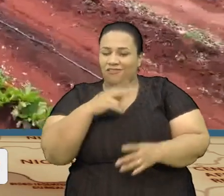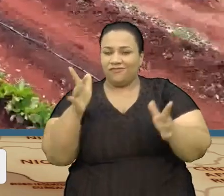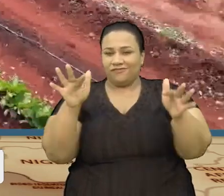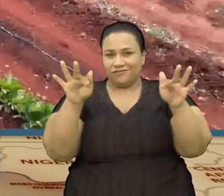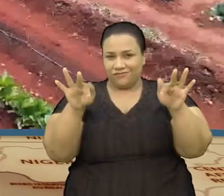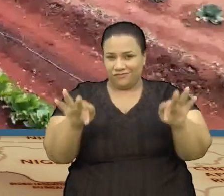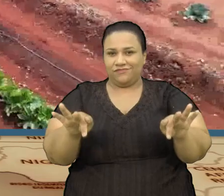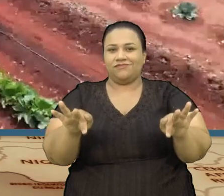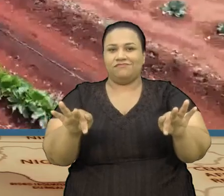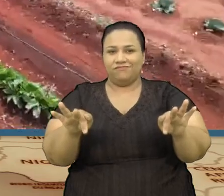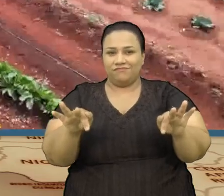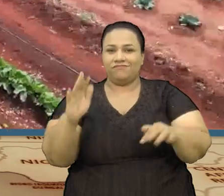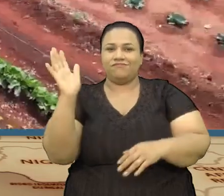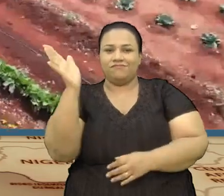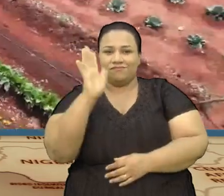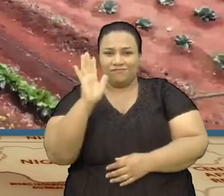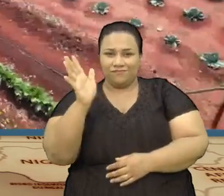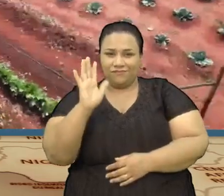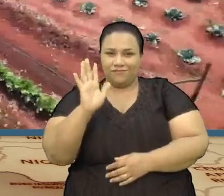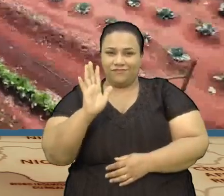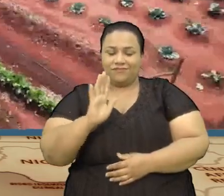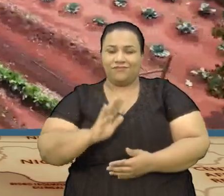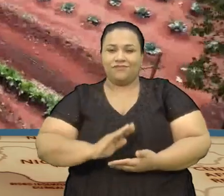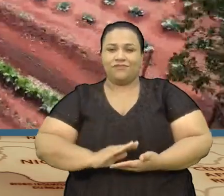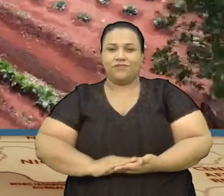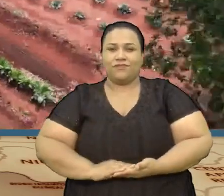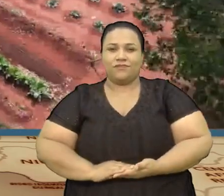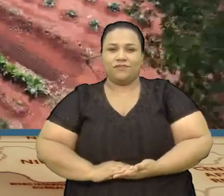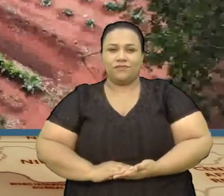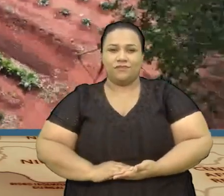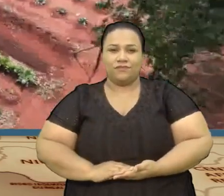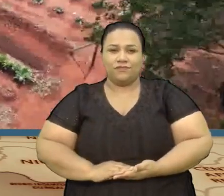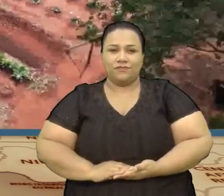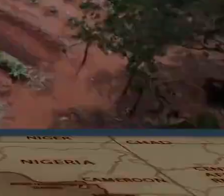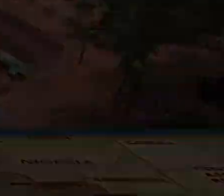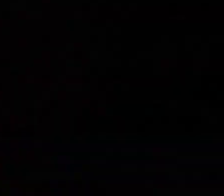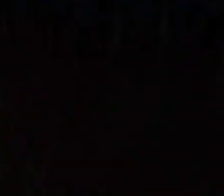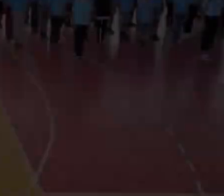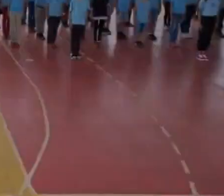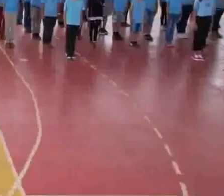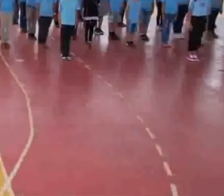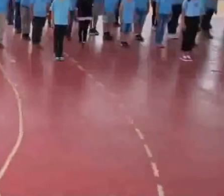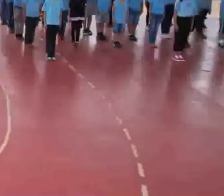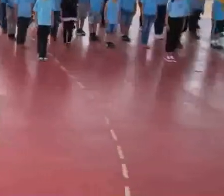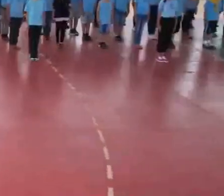Ficamos por aqui E até o nosso Próximo encontro